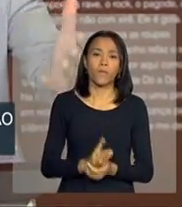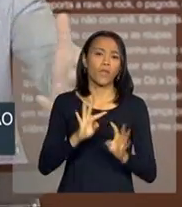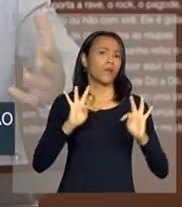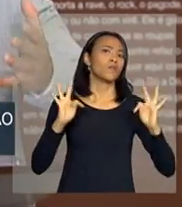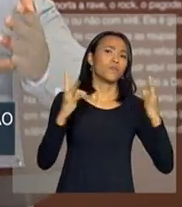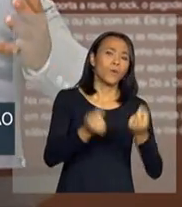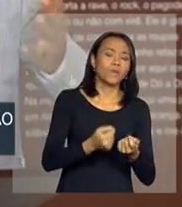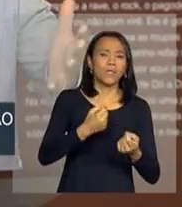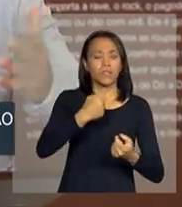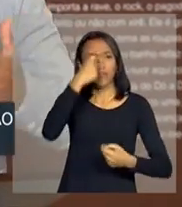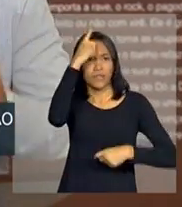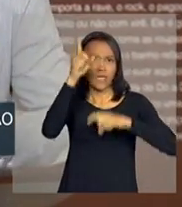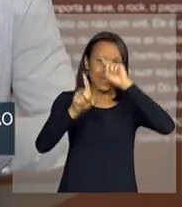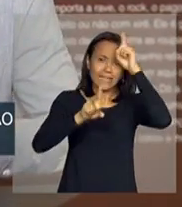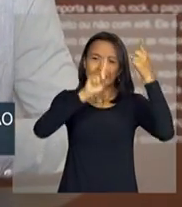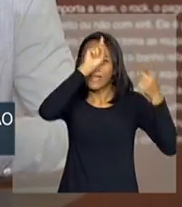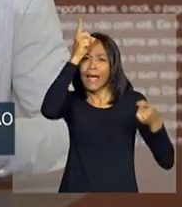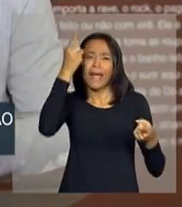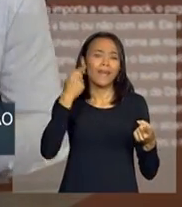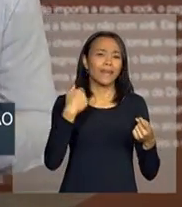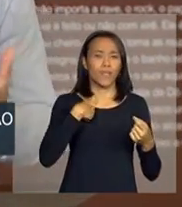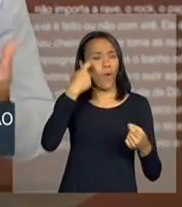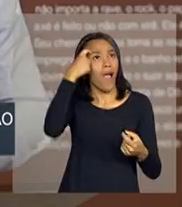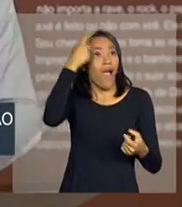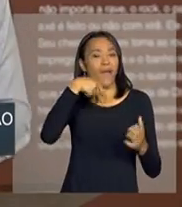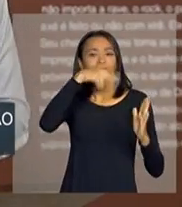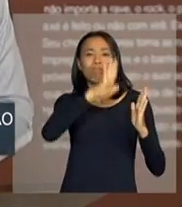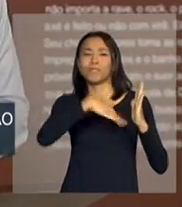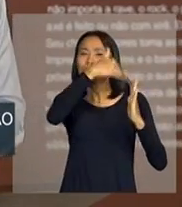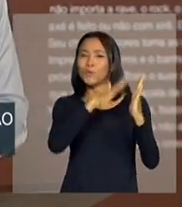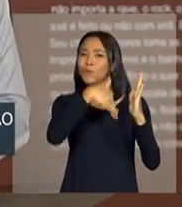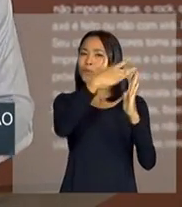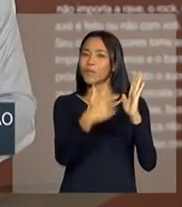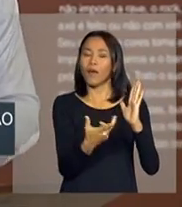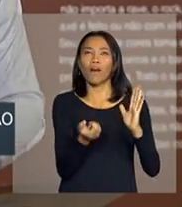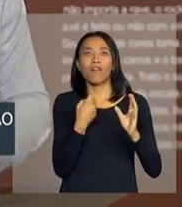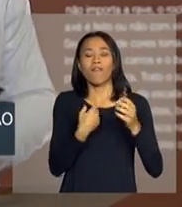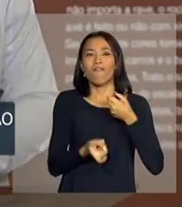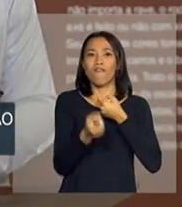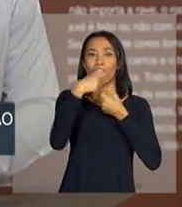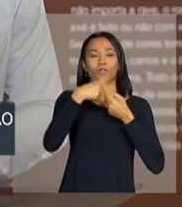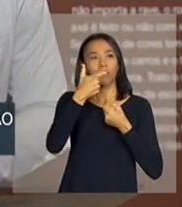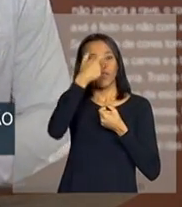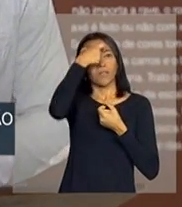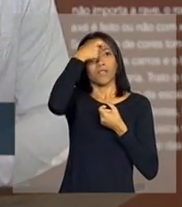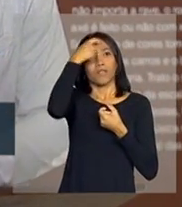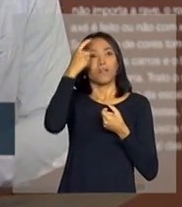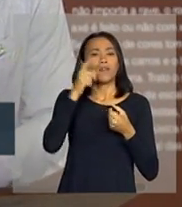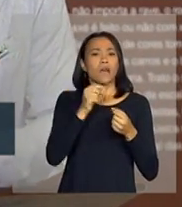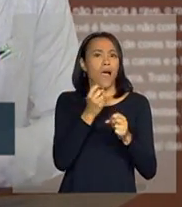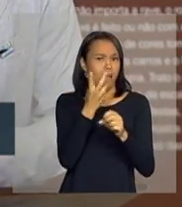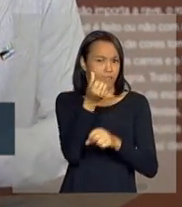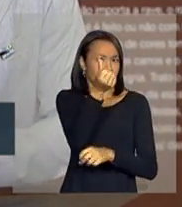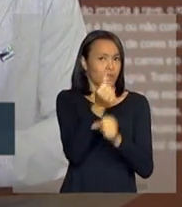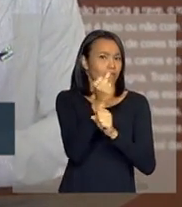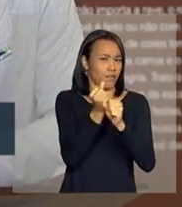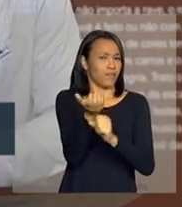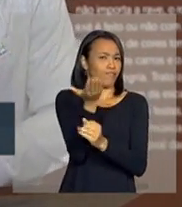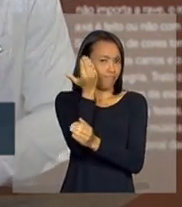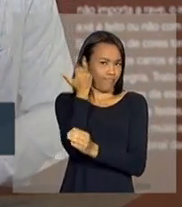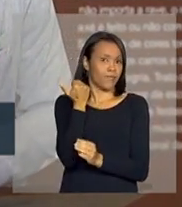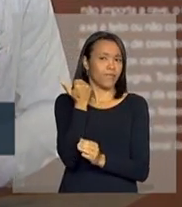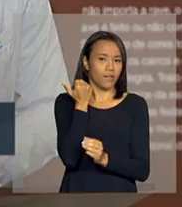essa intuição artística nas pinturas retoma a minha vida, há seis anos atrás,